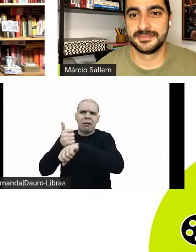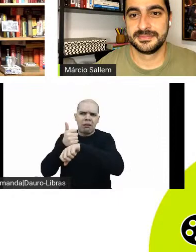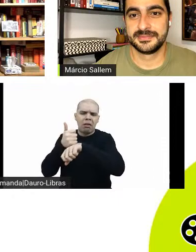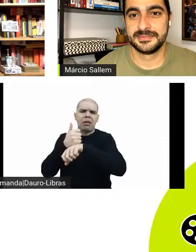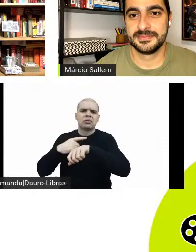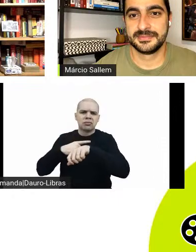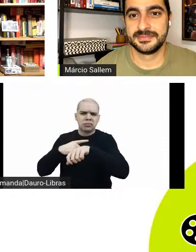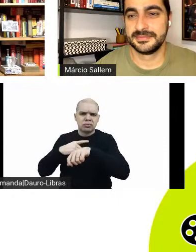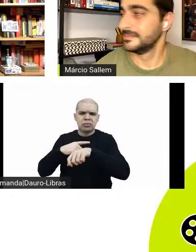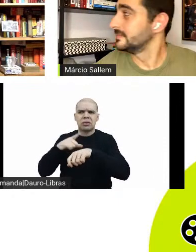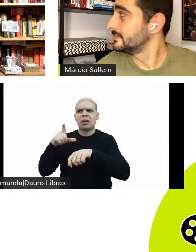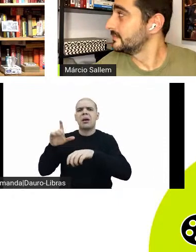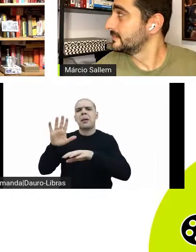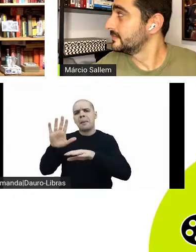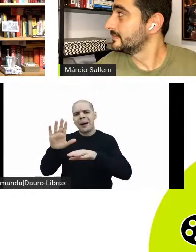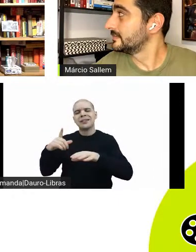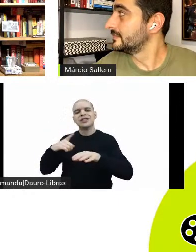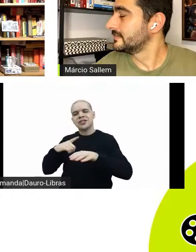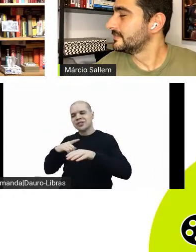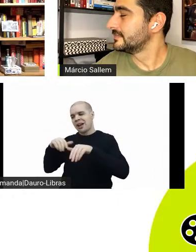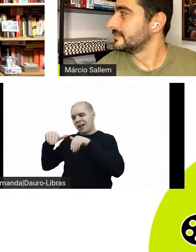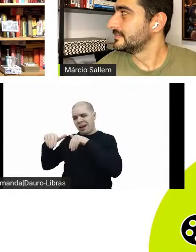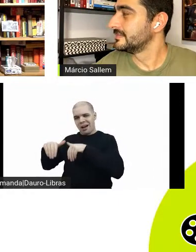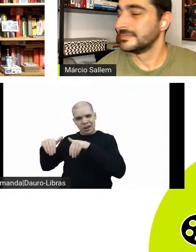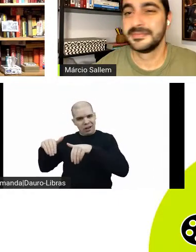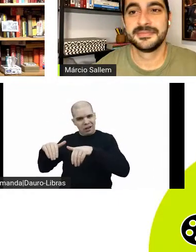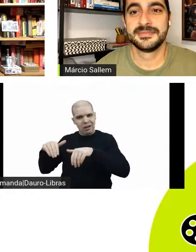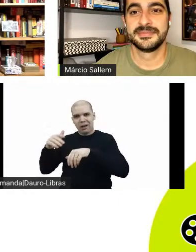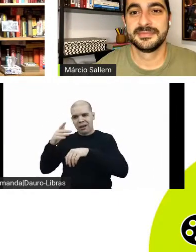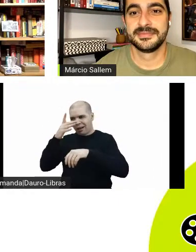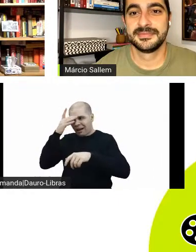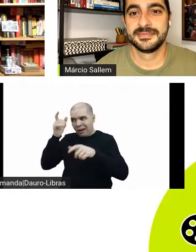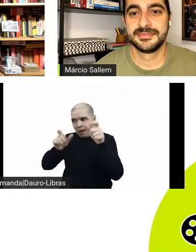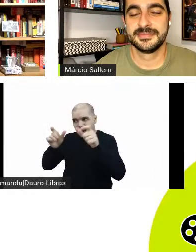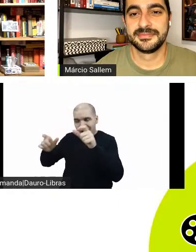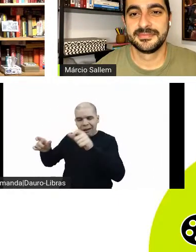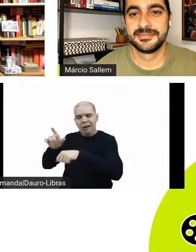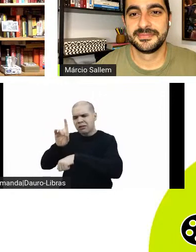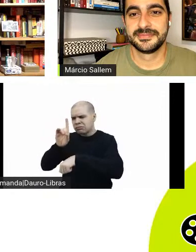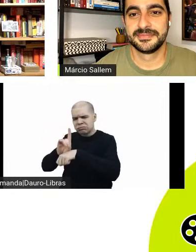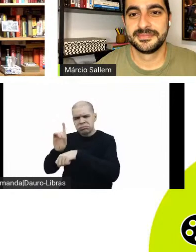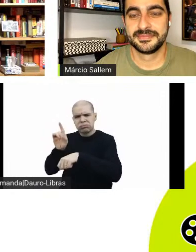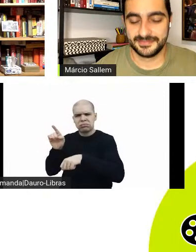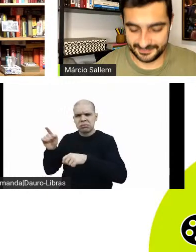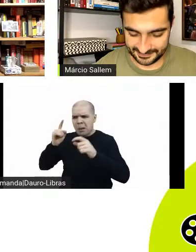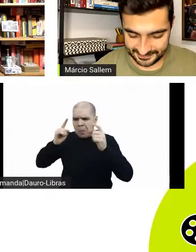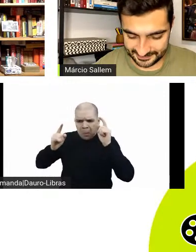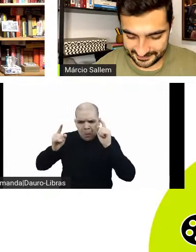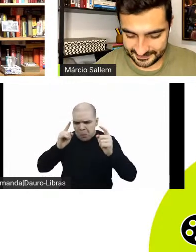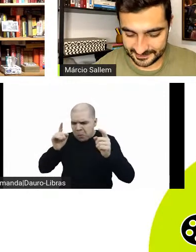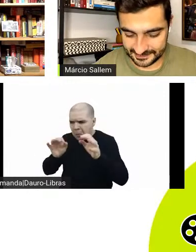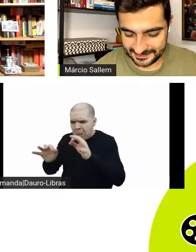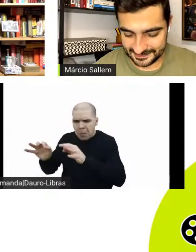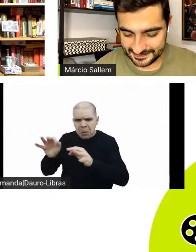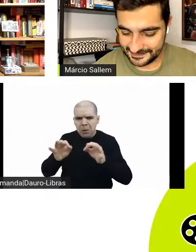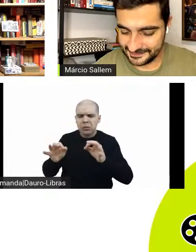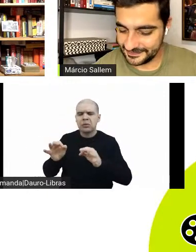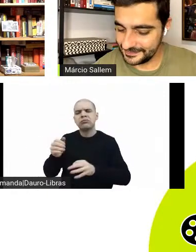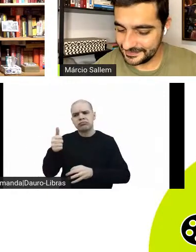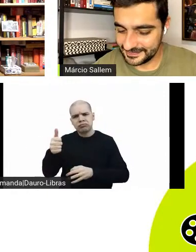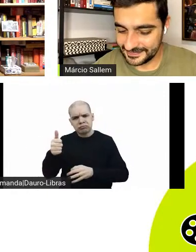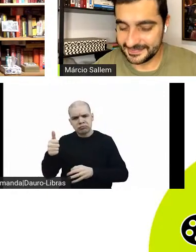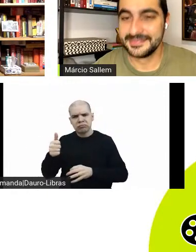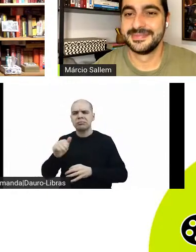diretores australianos, muito desse cenário também foi muito legal e pontuando também o o Sérgio falou, né, do casamento do meu melhor amigo, mais uma vez